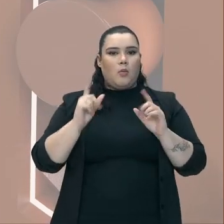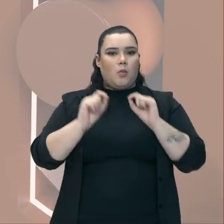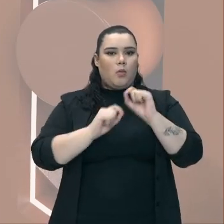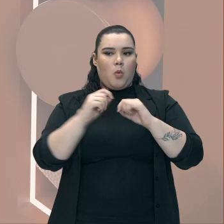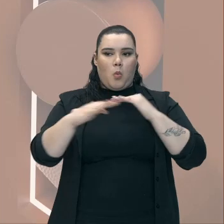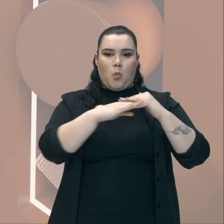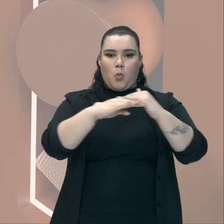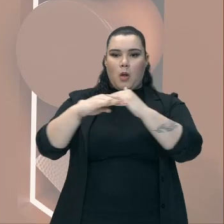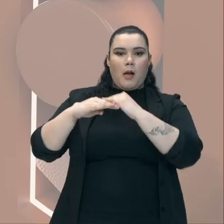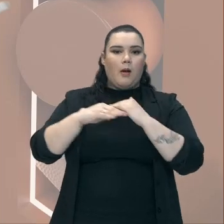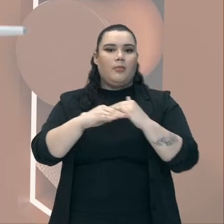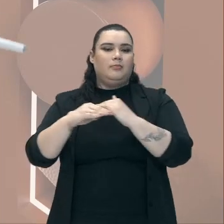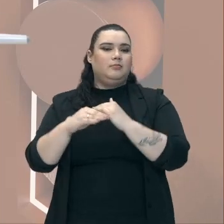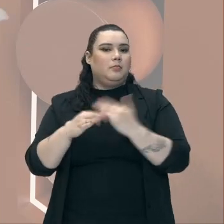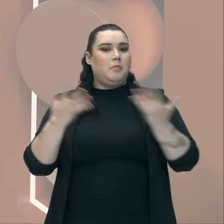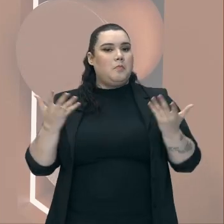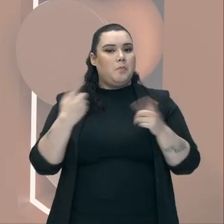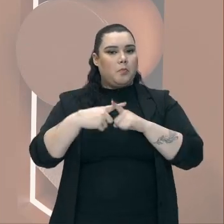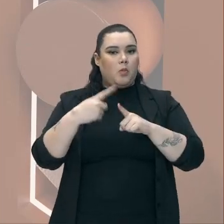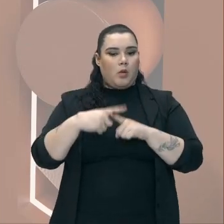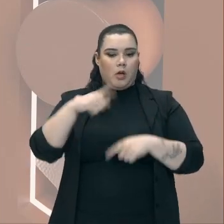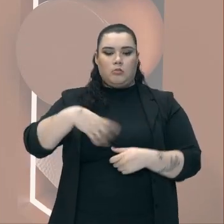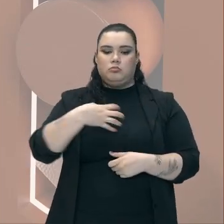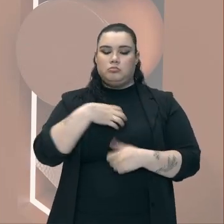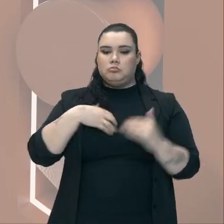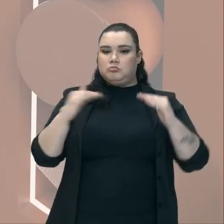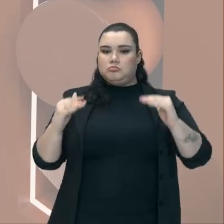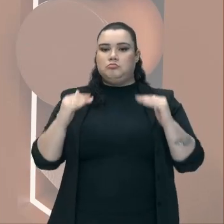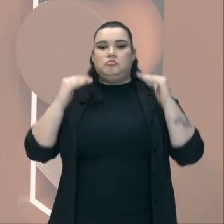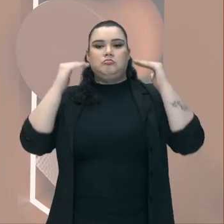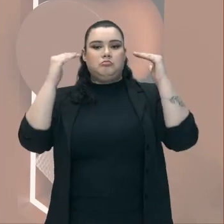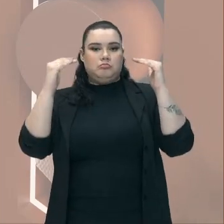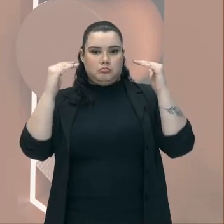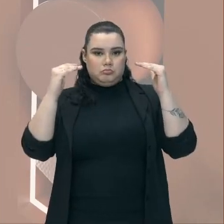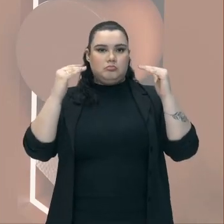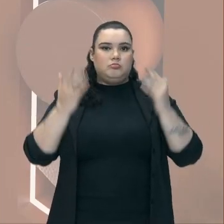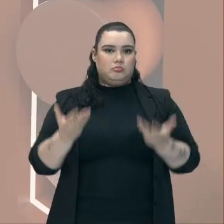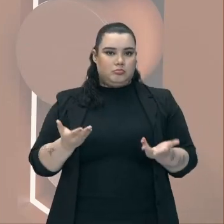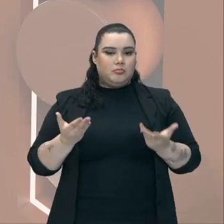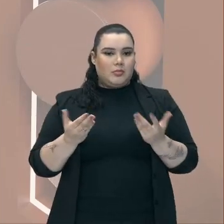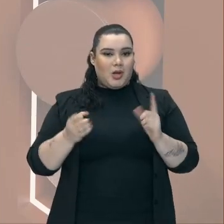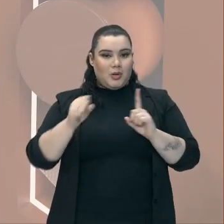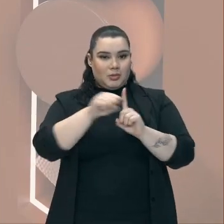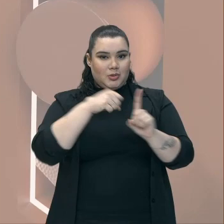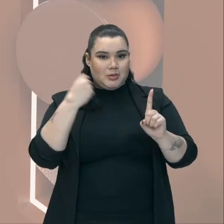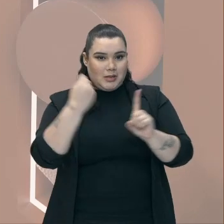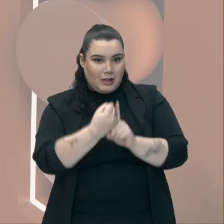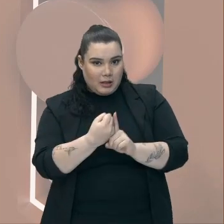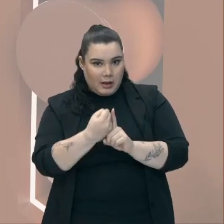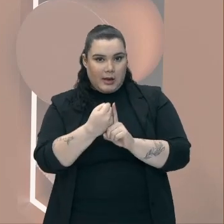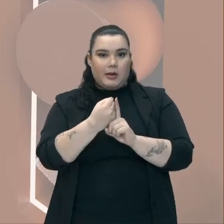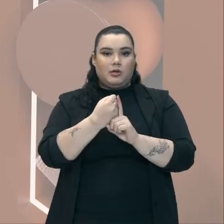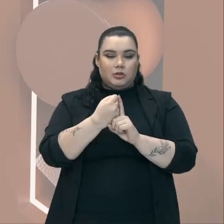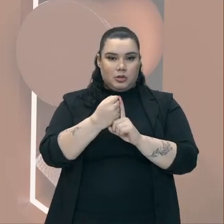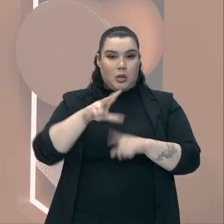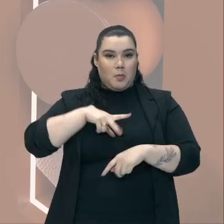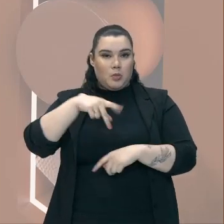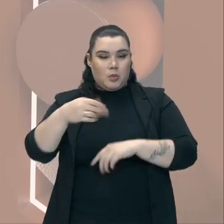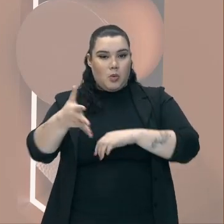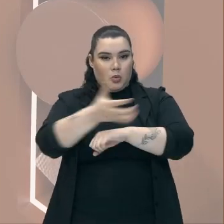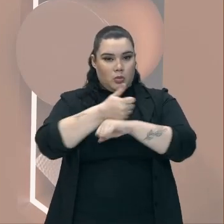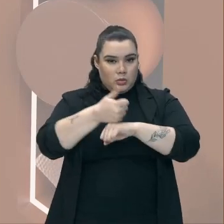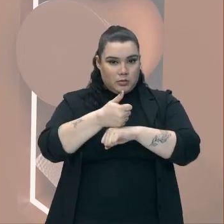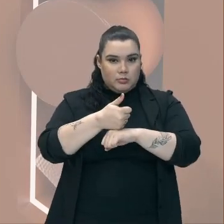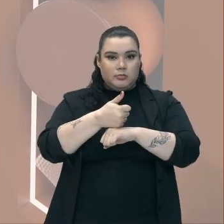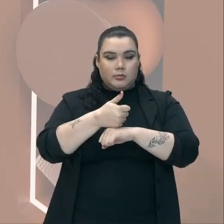iguais Porque eles Se julgavam Superiores Galera A sociedade Colonial Portuguesa Ou melhor